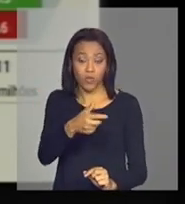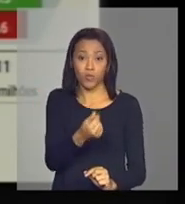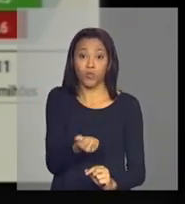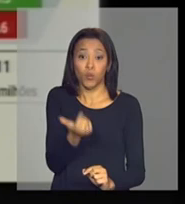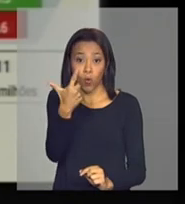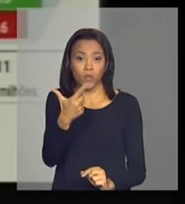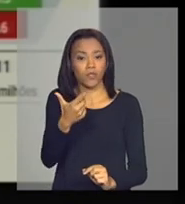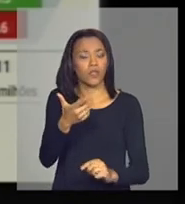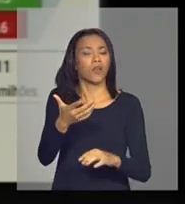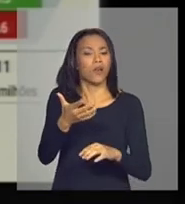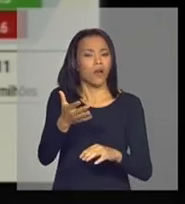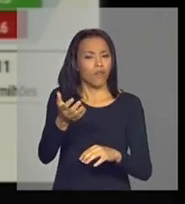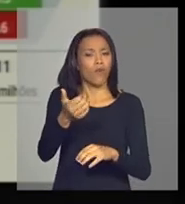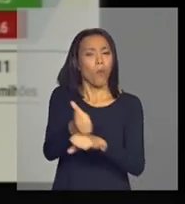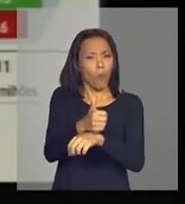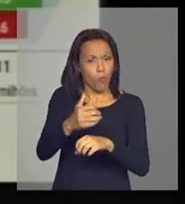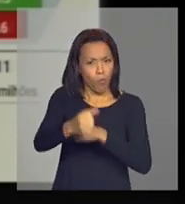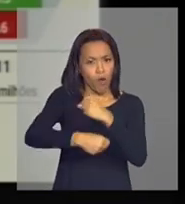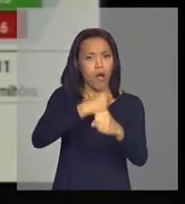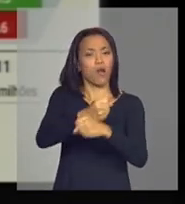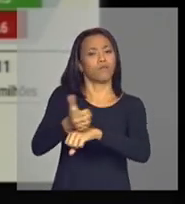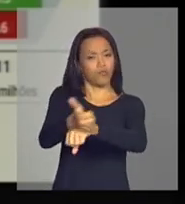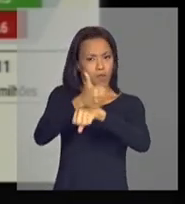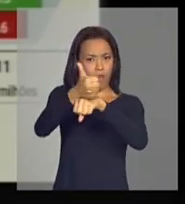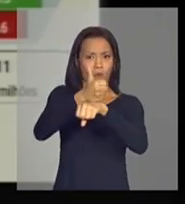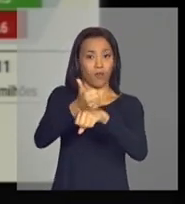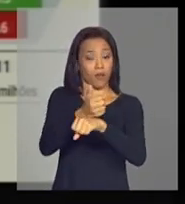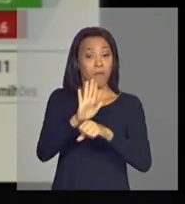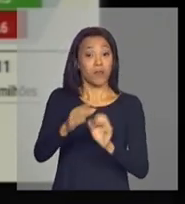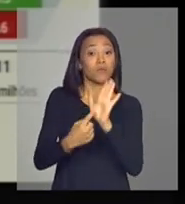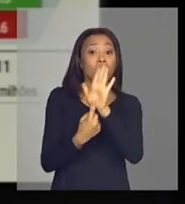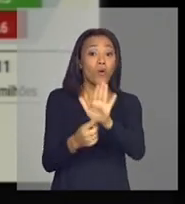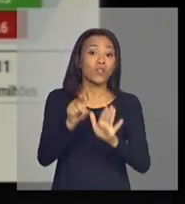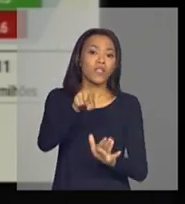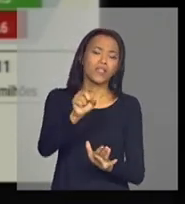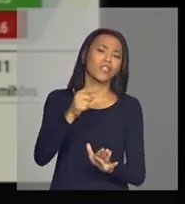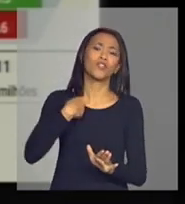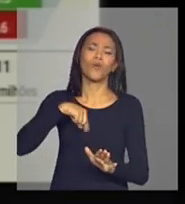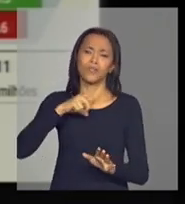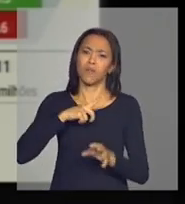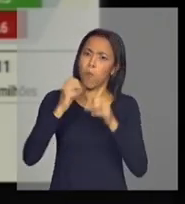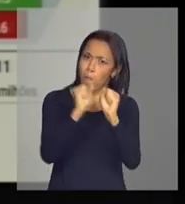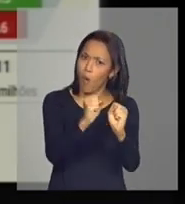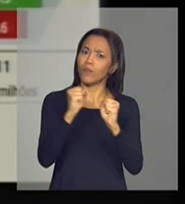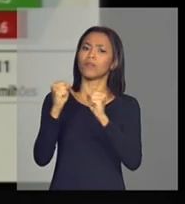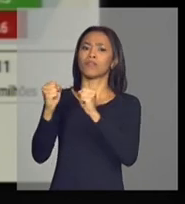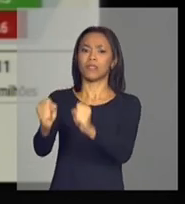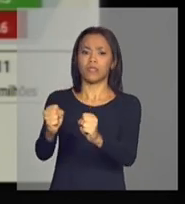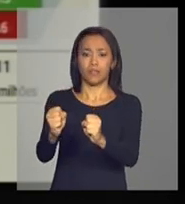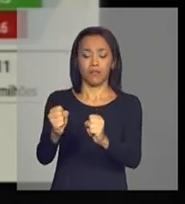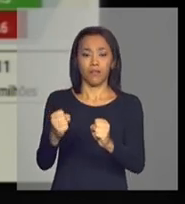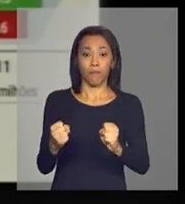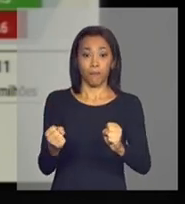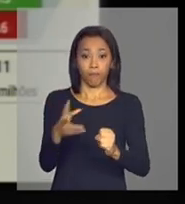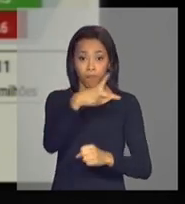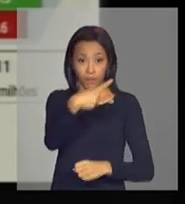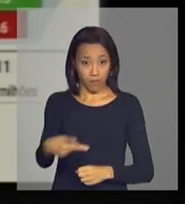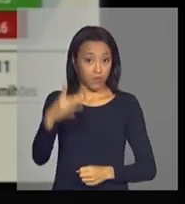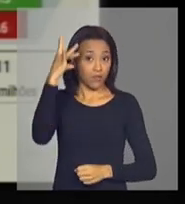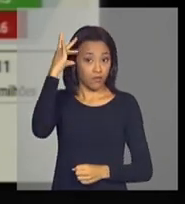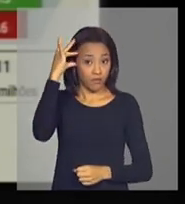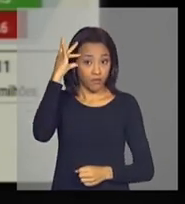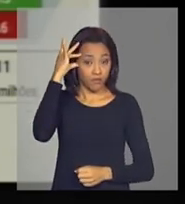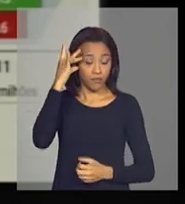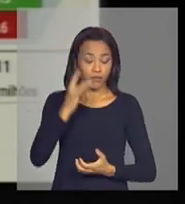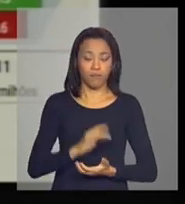um pouco de melhora. Mas o que mostra ali é que ainda temos um potencial. social. A presidenta Dilma,